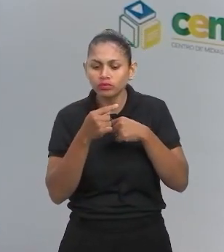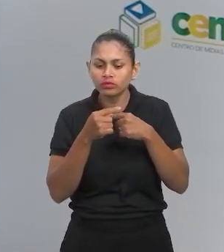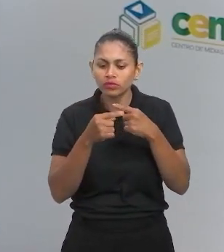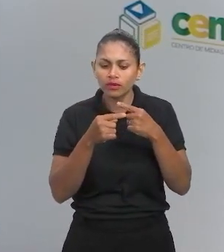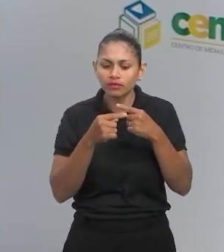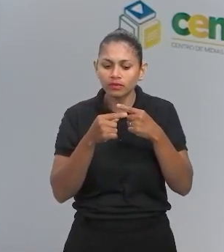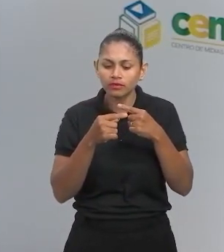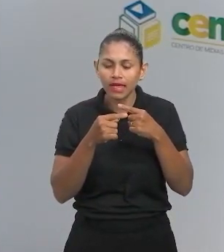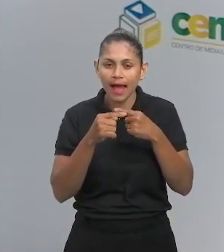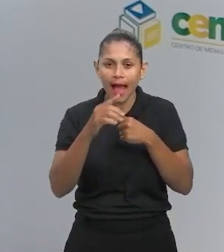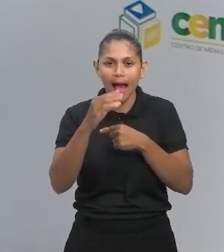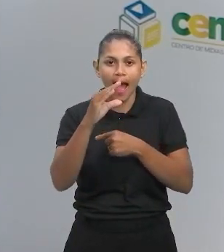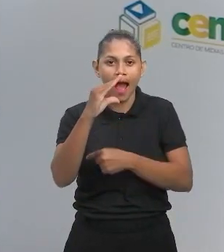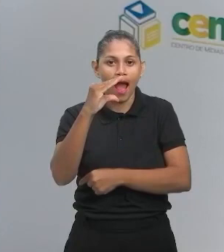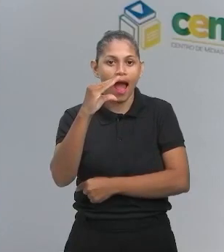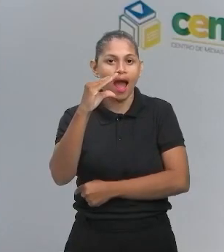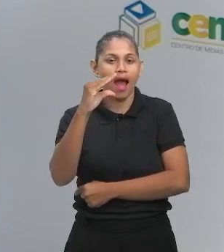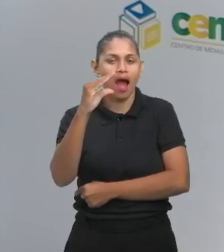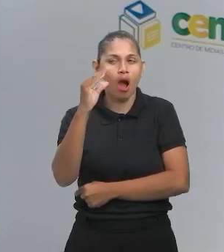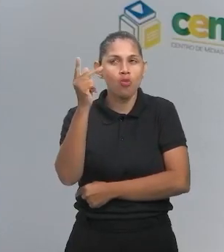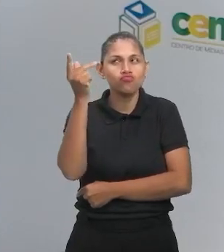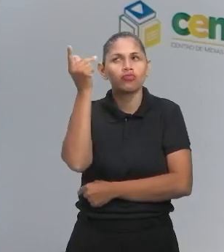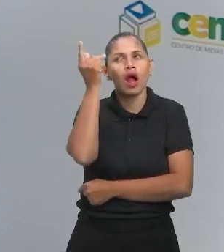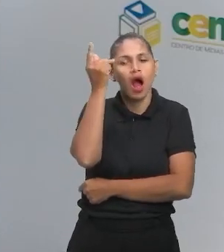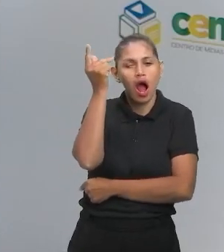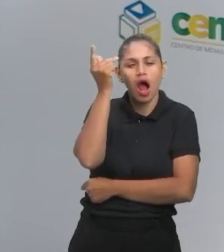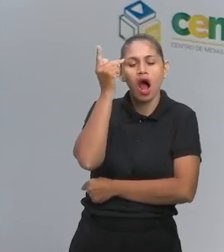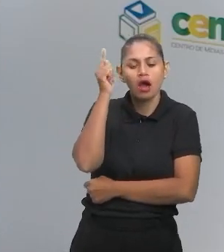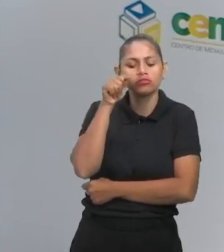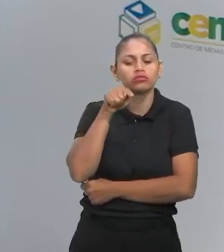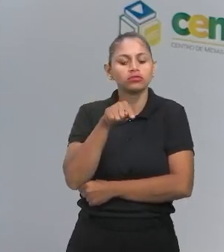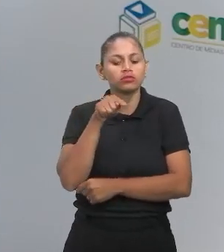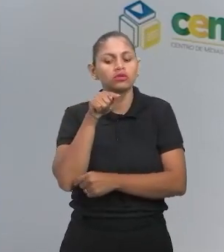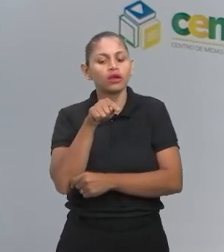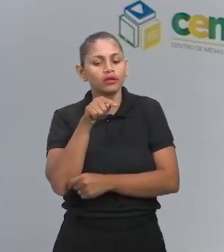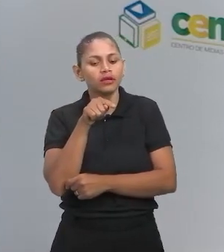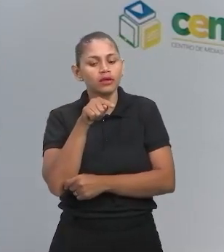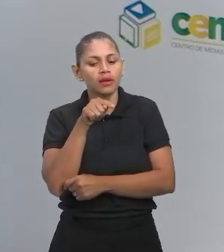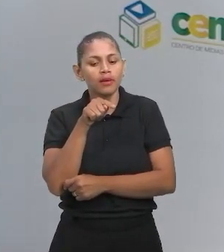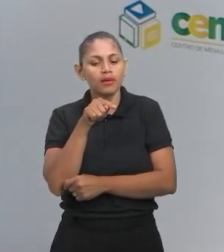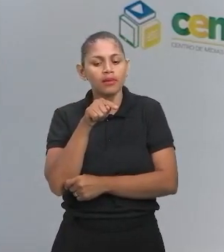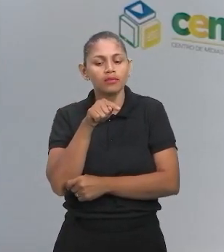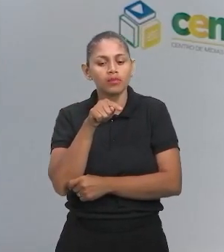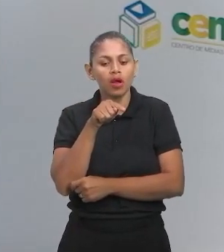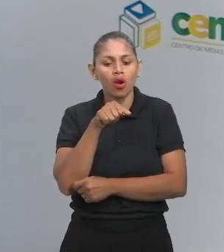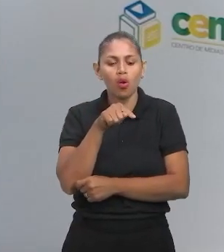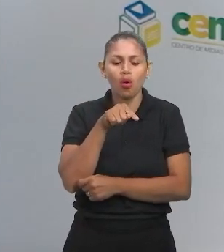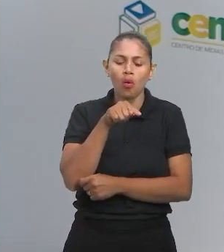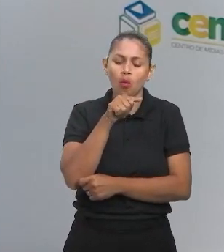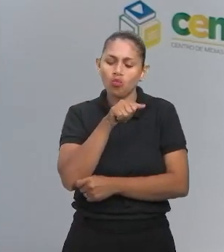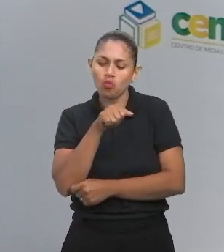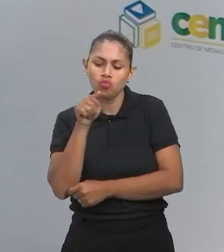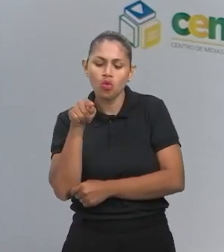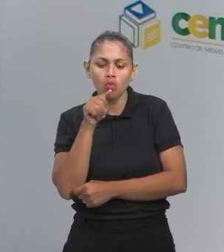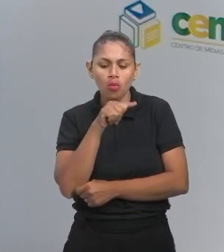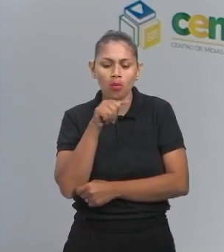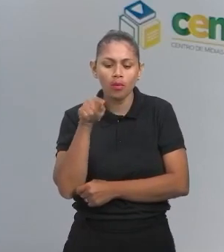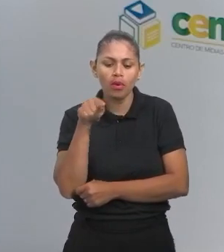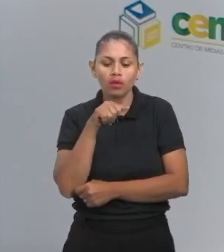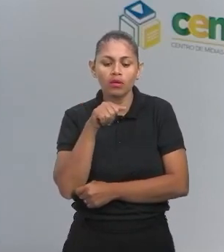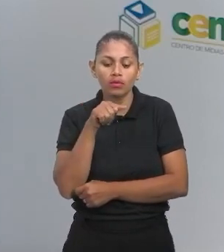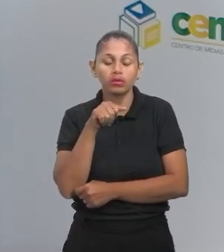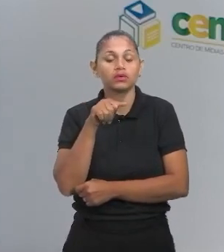axômetro. Ah, eu acho que é essa daqui. Mamãe mandou eu escolher essa daqui. Calma. Então, olhômetro,